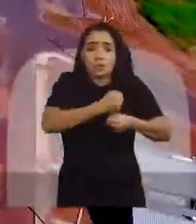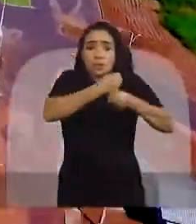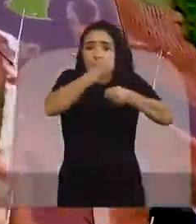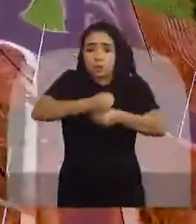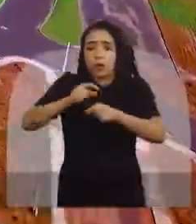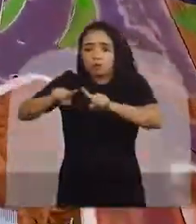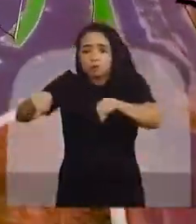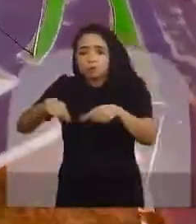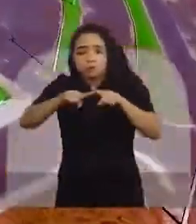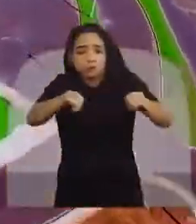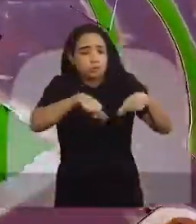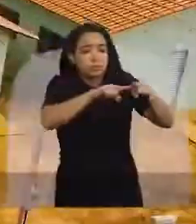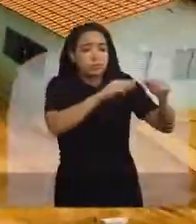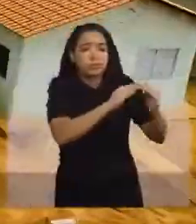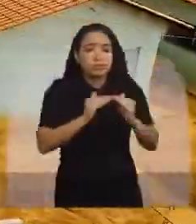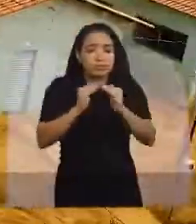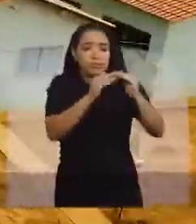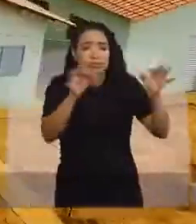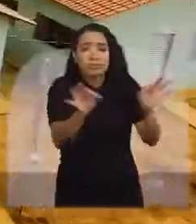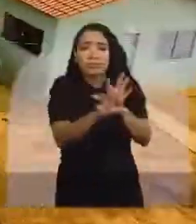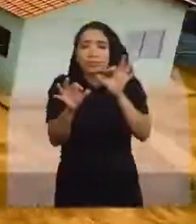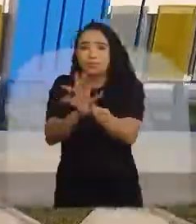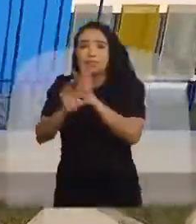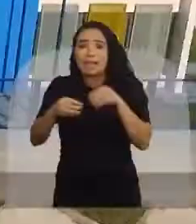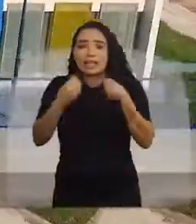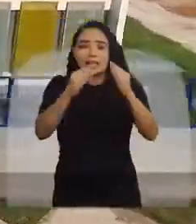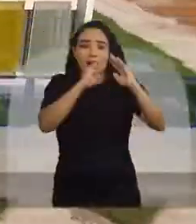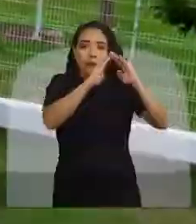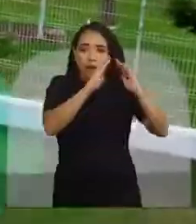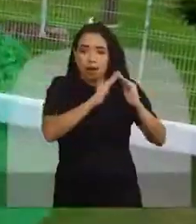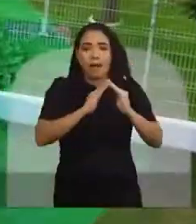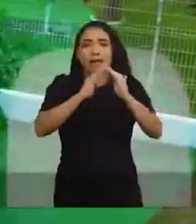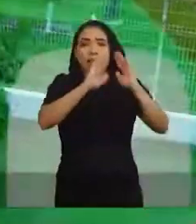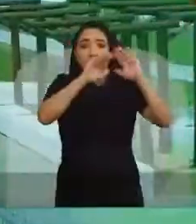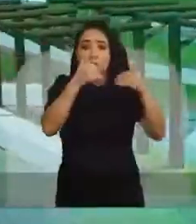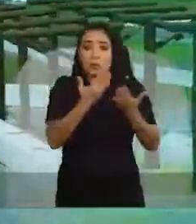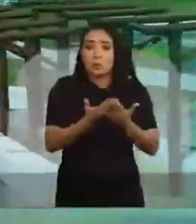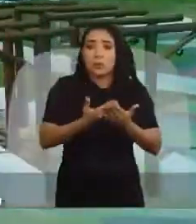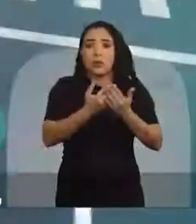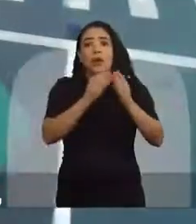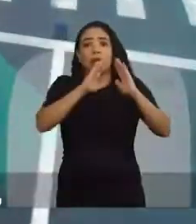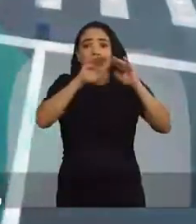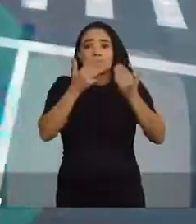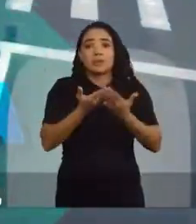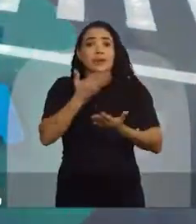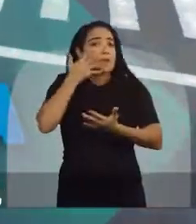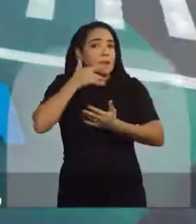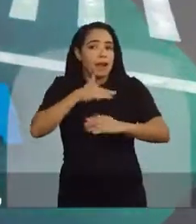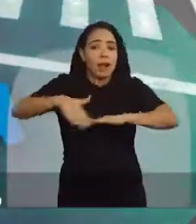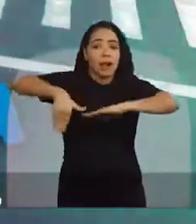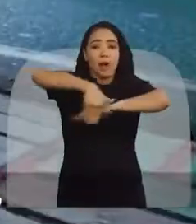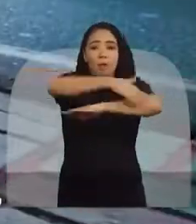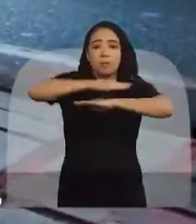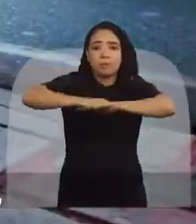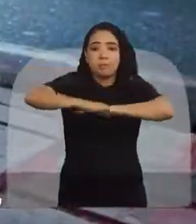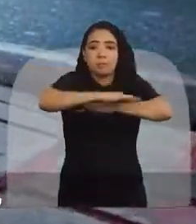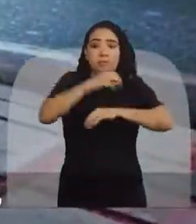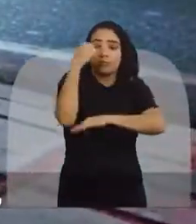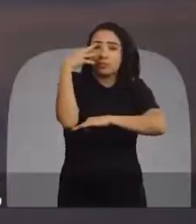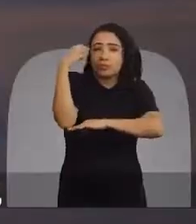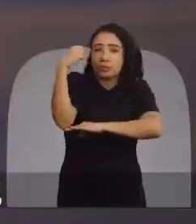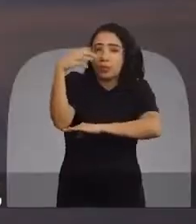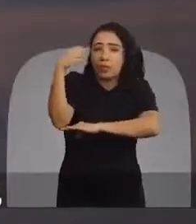construção de bairros completos. Deu a casa, a escola, a creche, a praça, a rua asfaltada, a